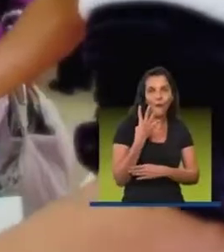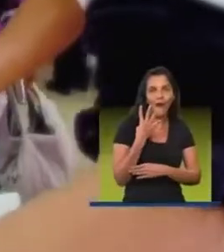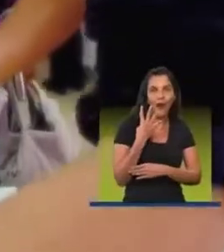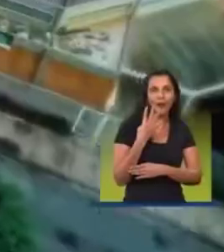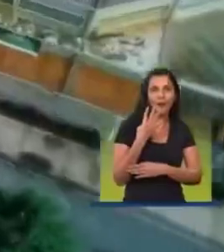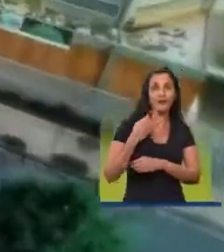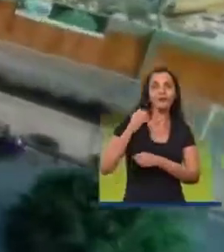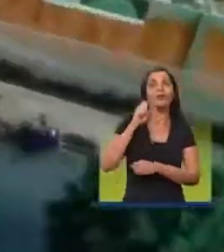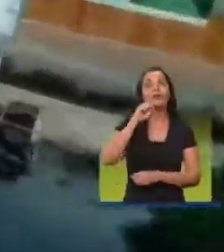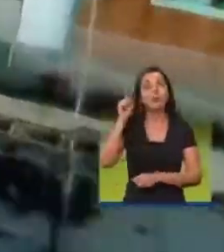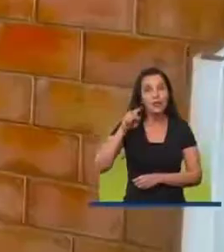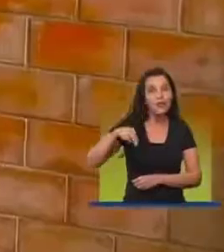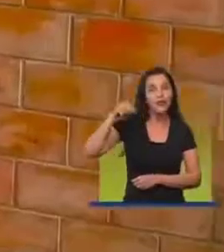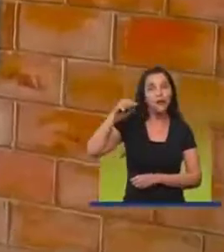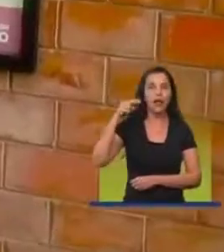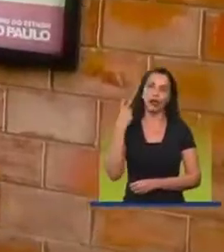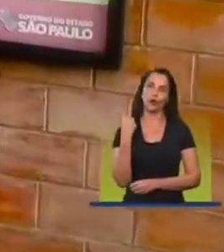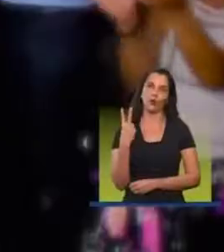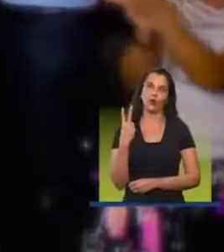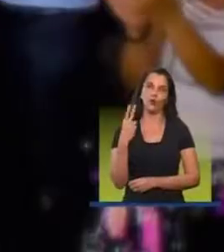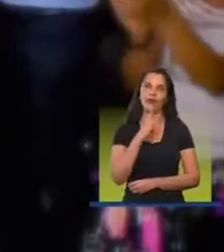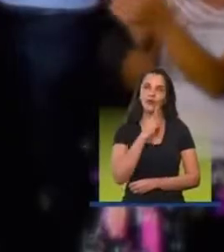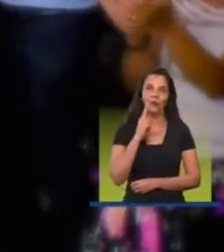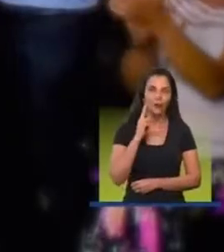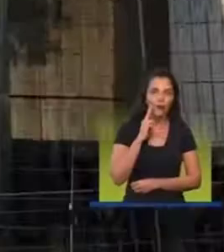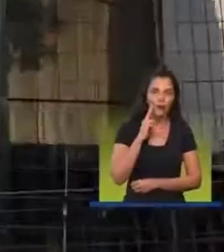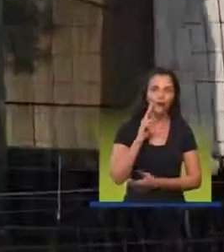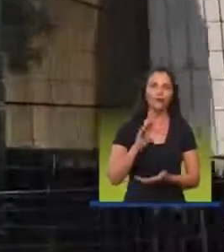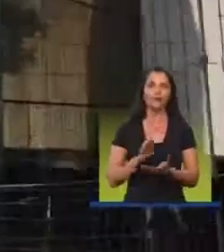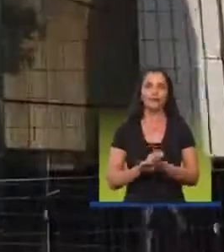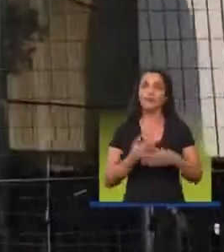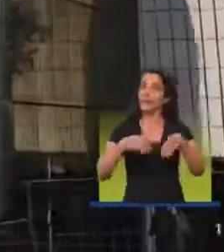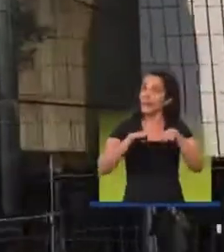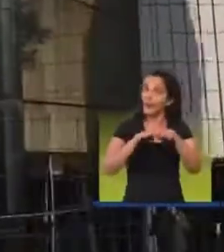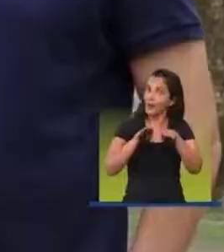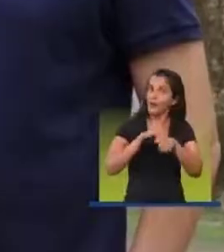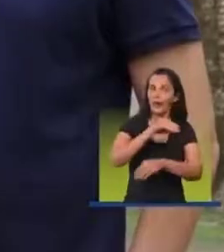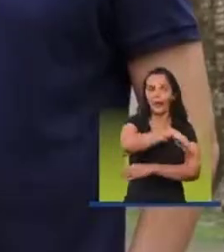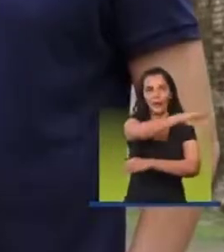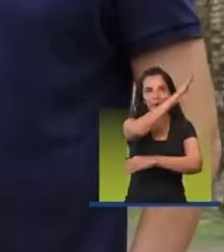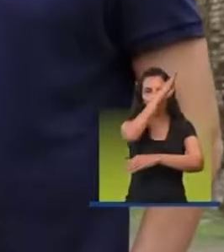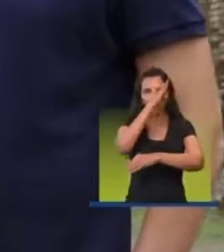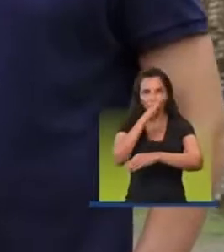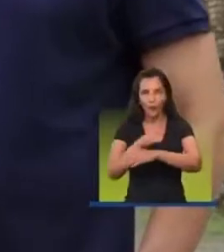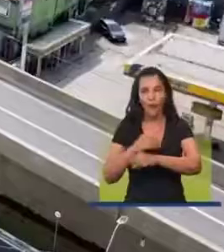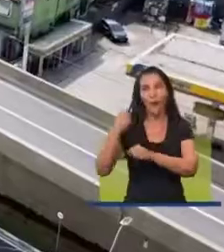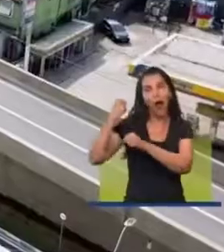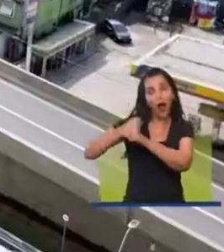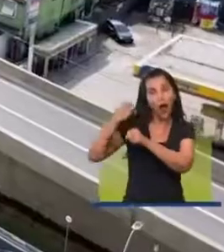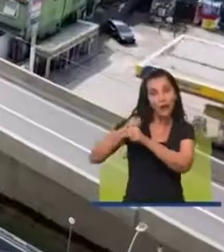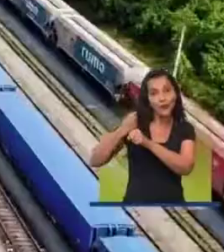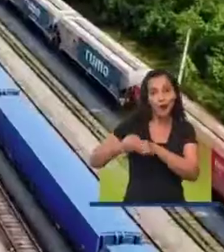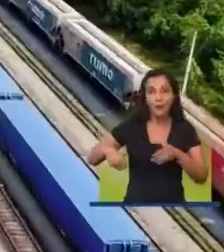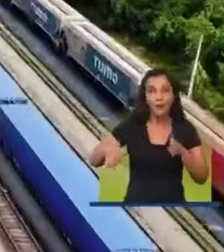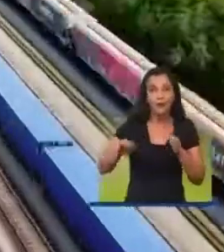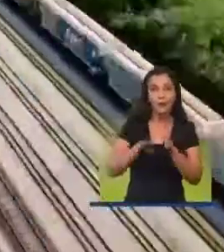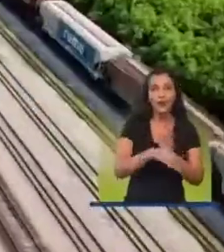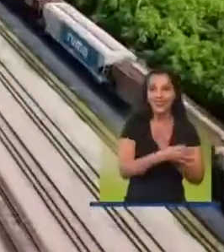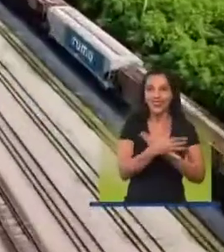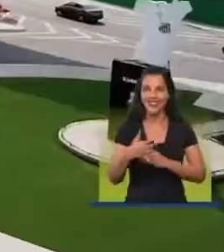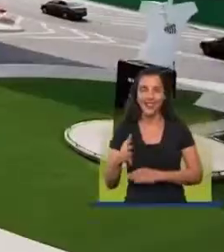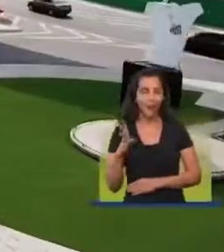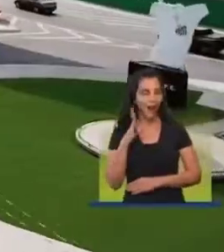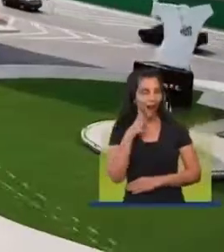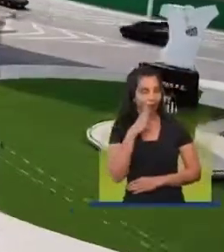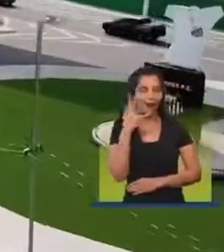Na zona noroeste No Dique da Vila Gilda Menor IDH da cidade E também nos morros As obras da nova entrada da cidade Que deram uma nova cara para